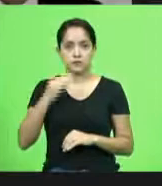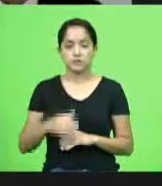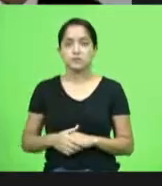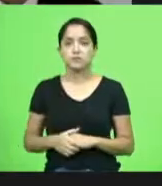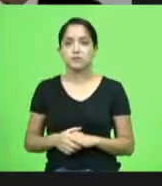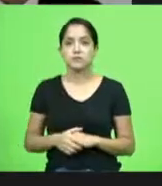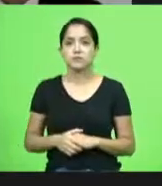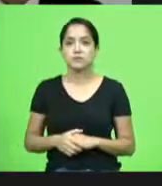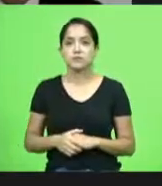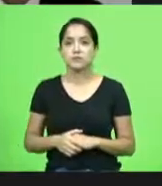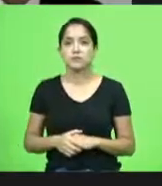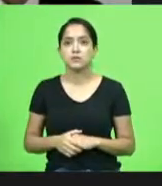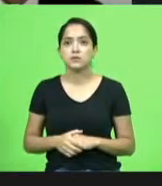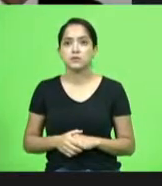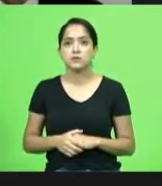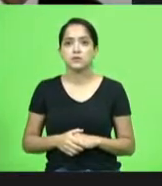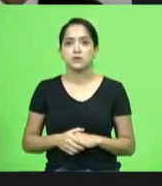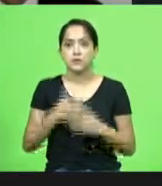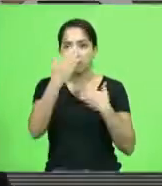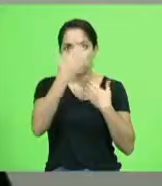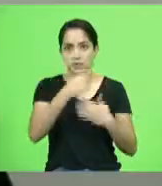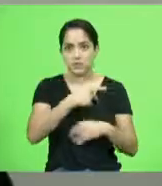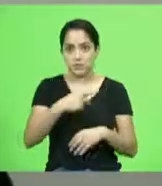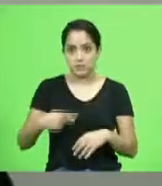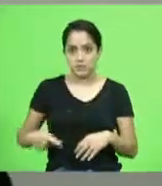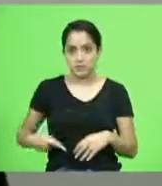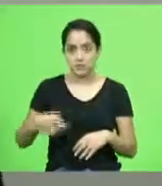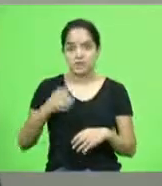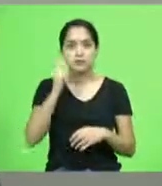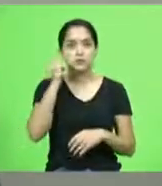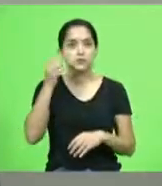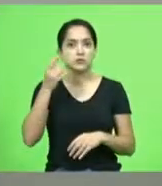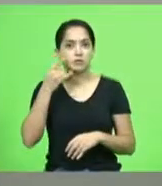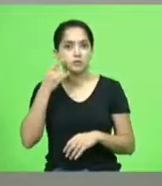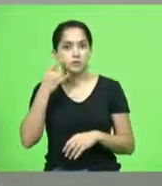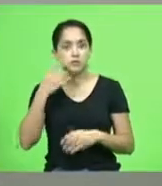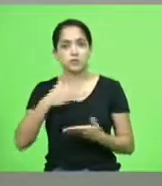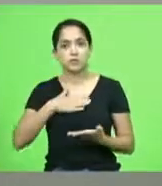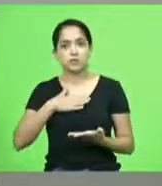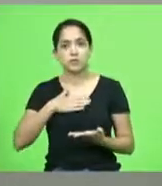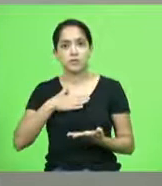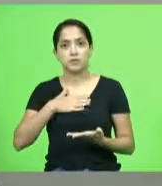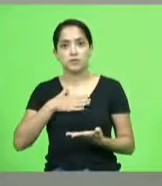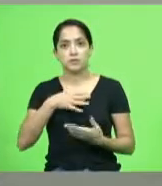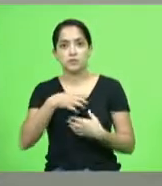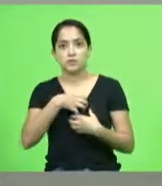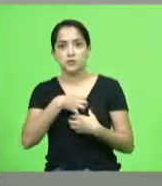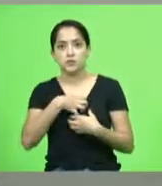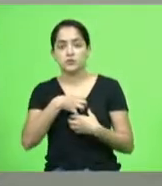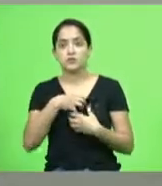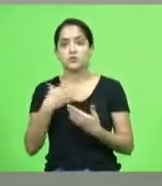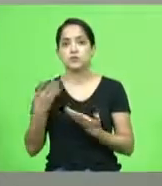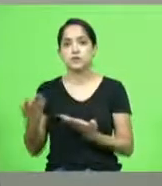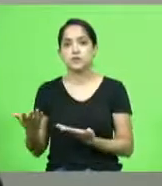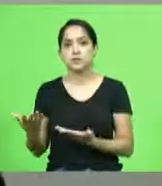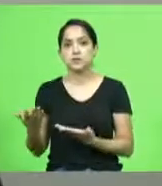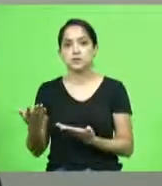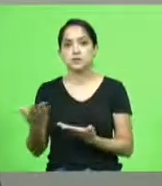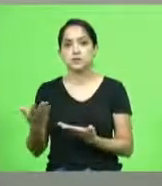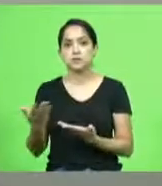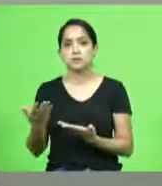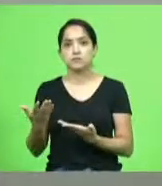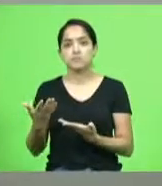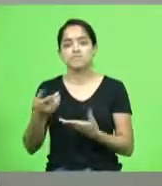presidente deputado Mauro de Nadal cumprimento também meus sentimentos mais mais